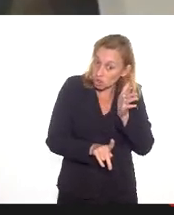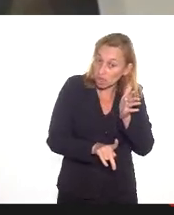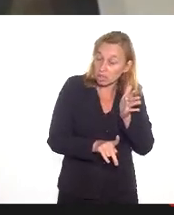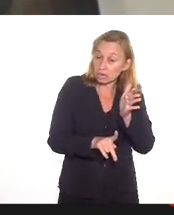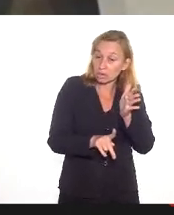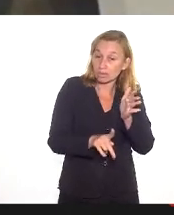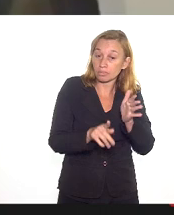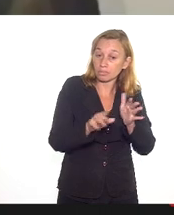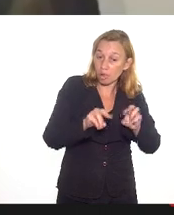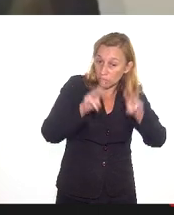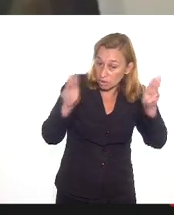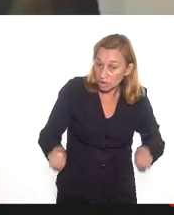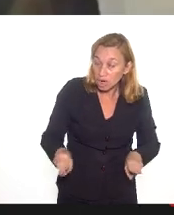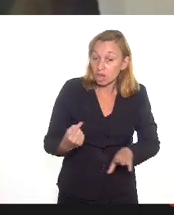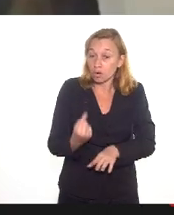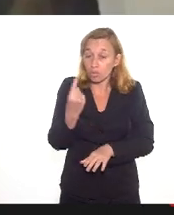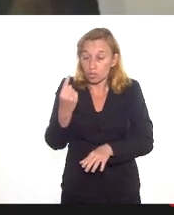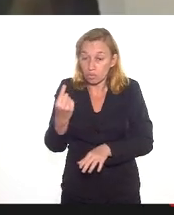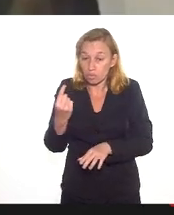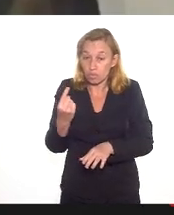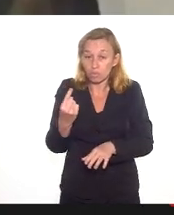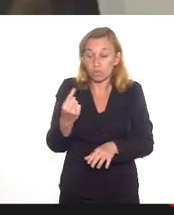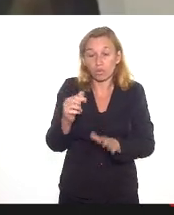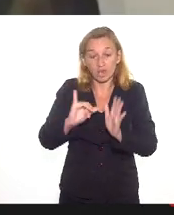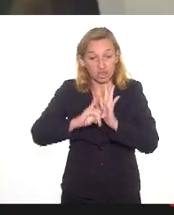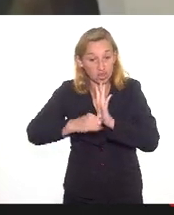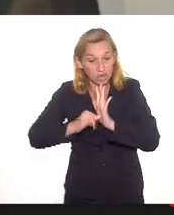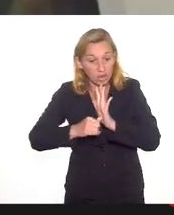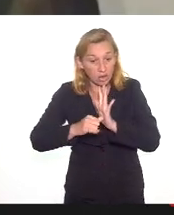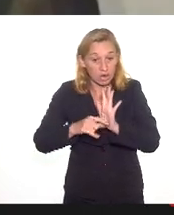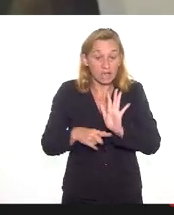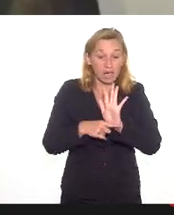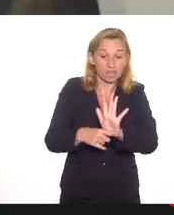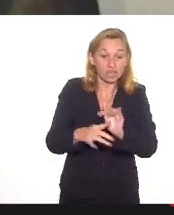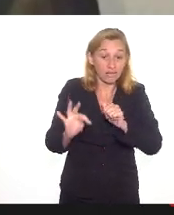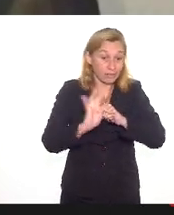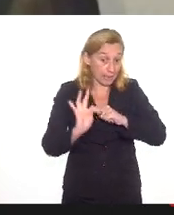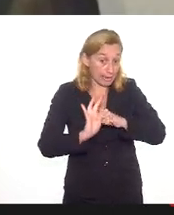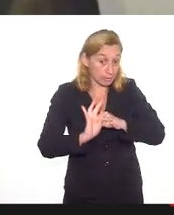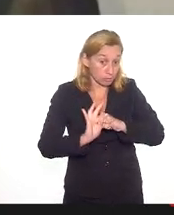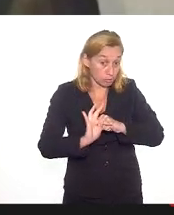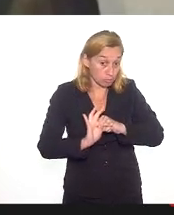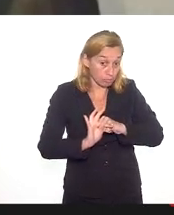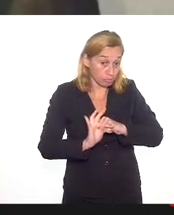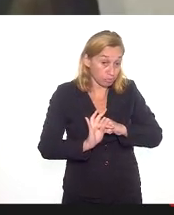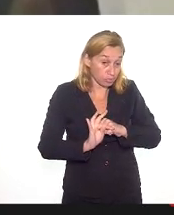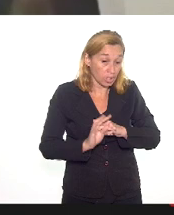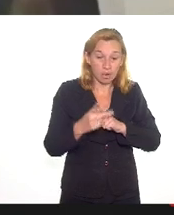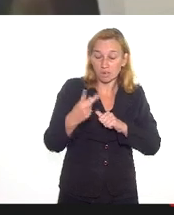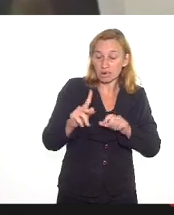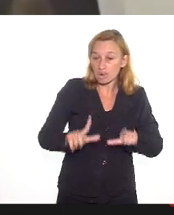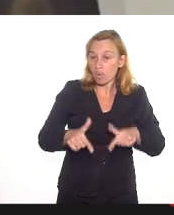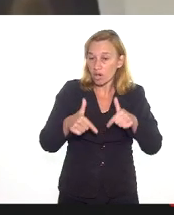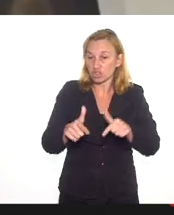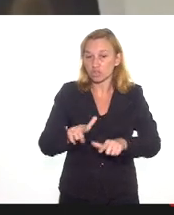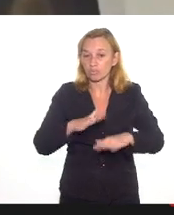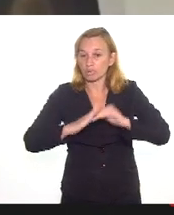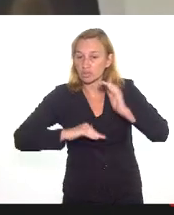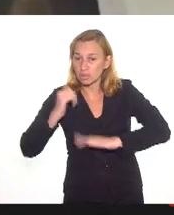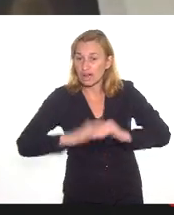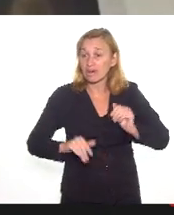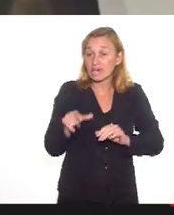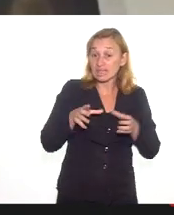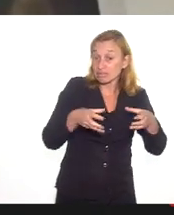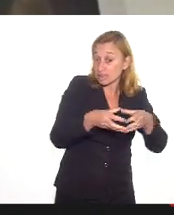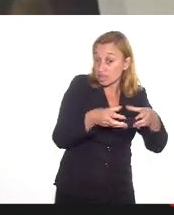museus e tivemos uma modalidade de edital que contemplava técnicos pela sua atuação profissional. E nessa